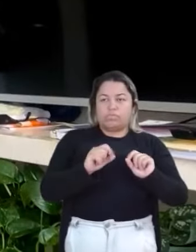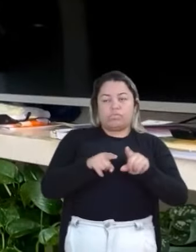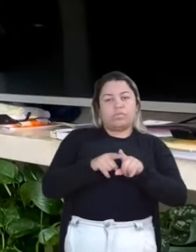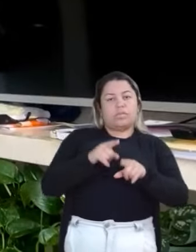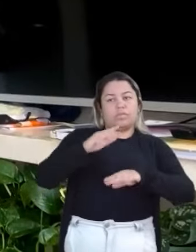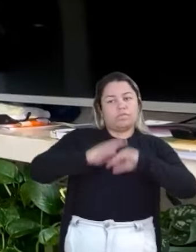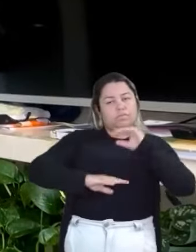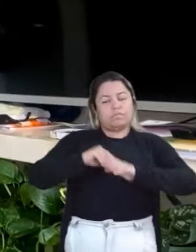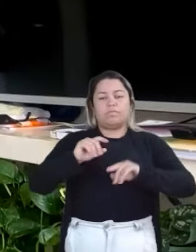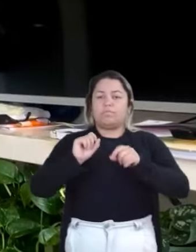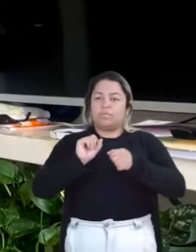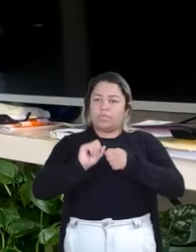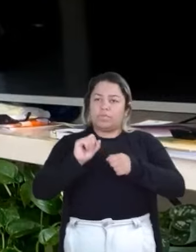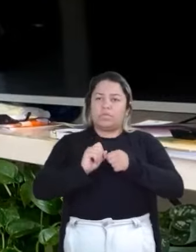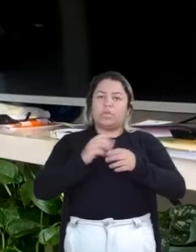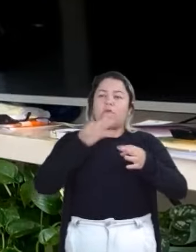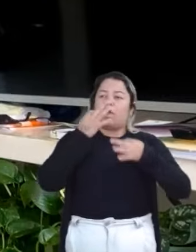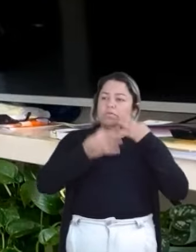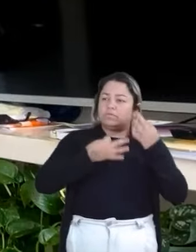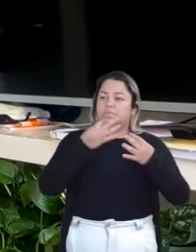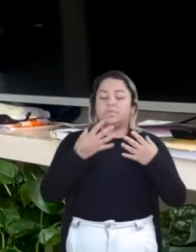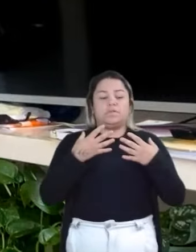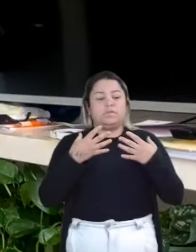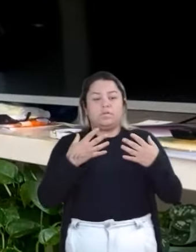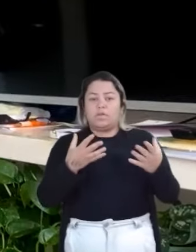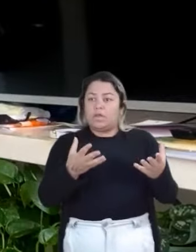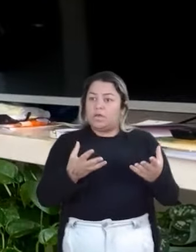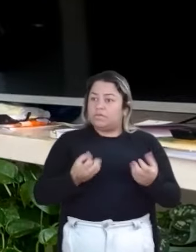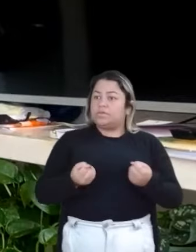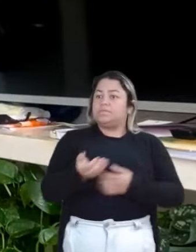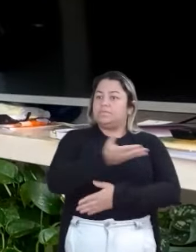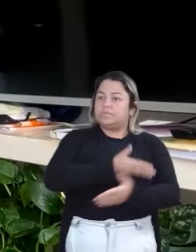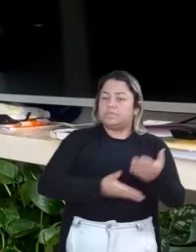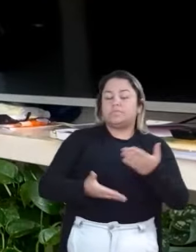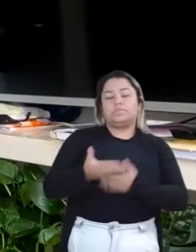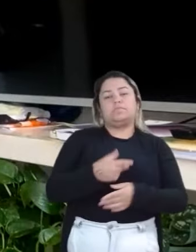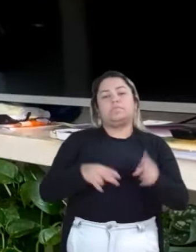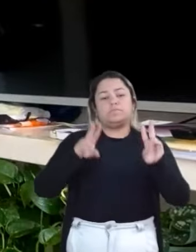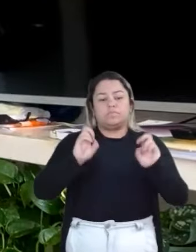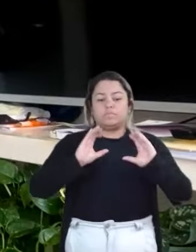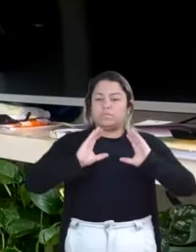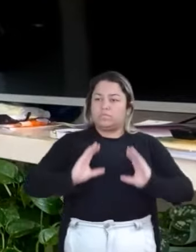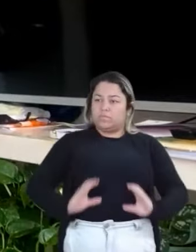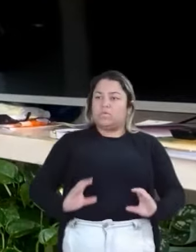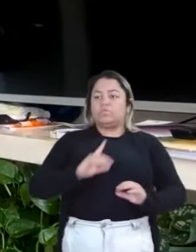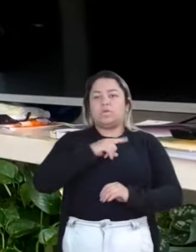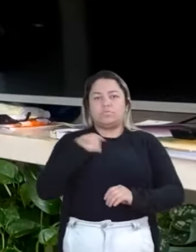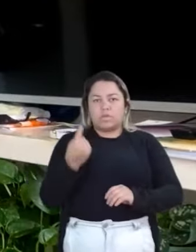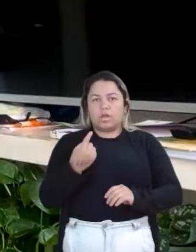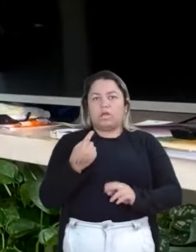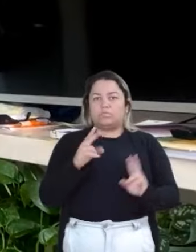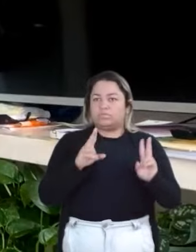execução de terapia, acolhimento e também abordagem de comportamento suicida com